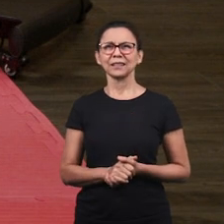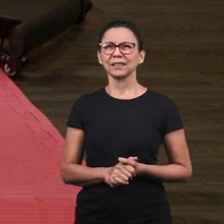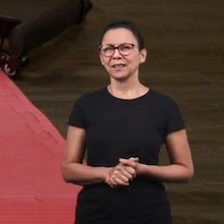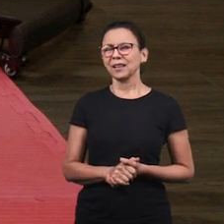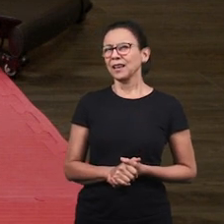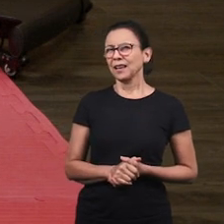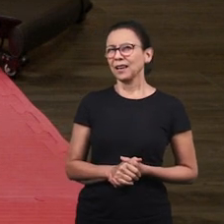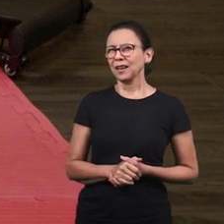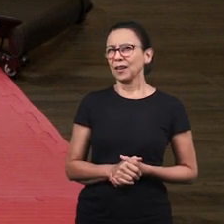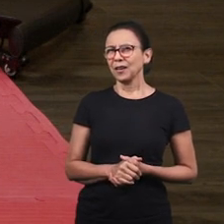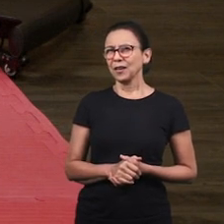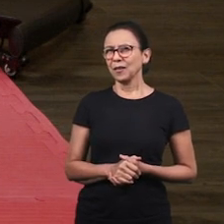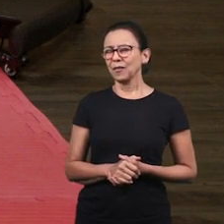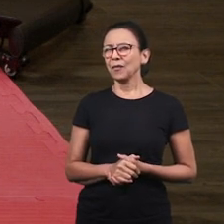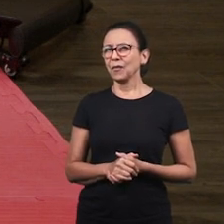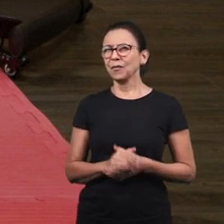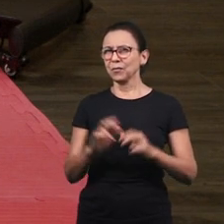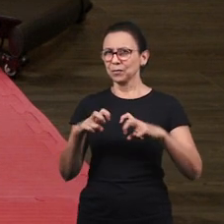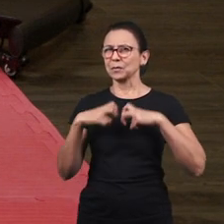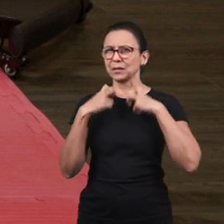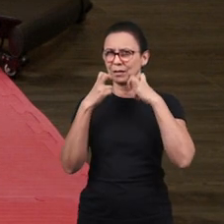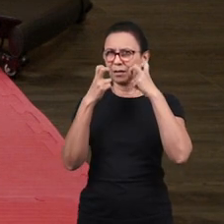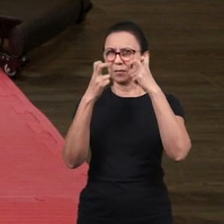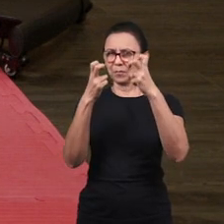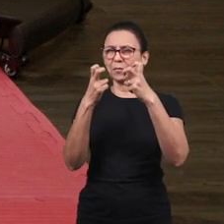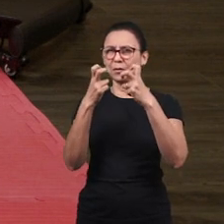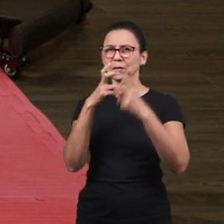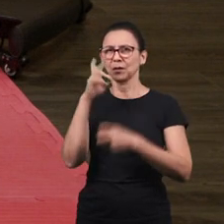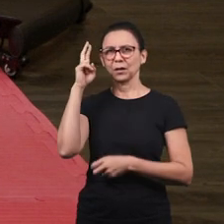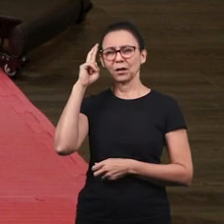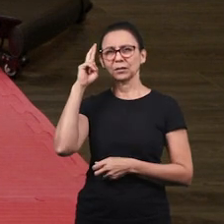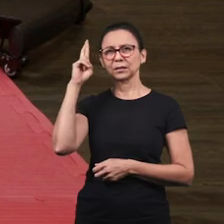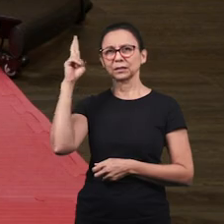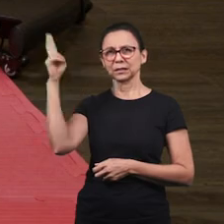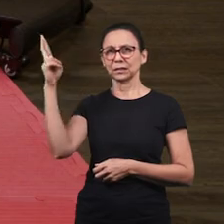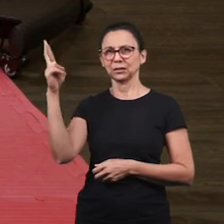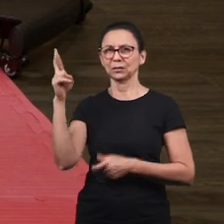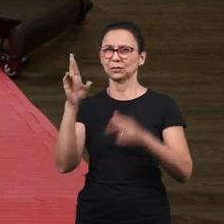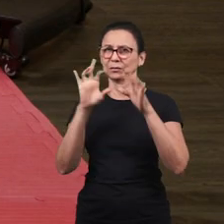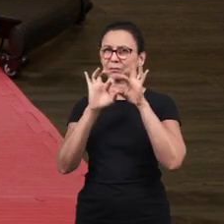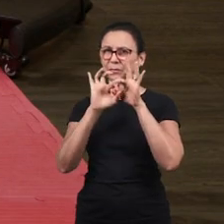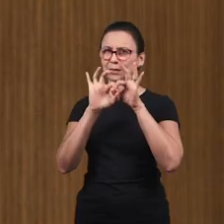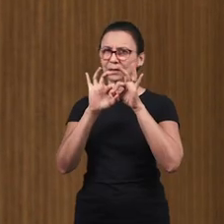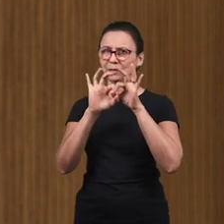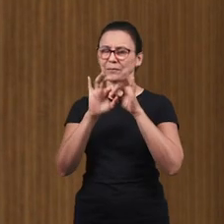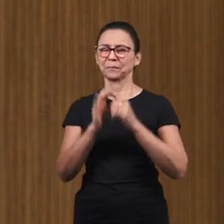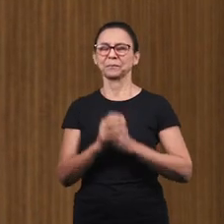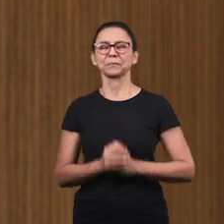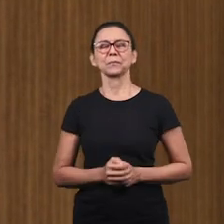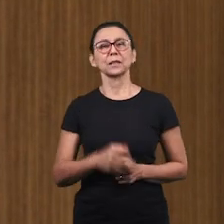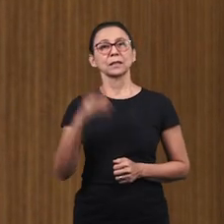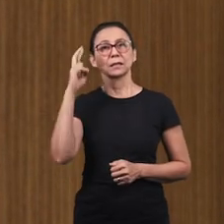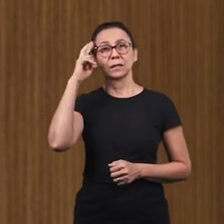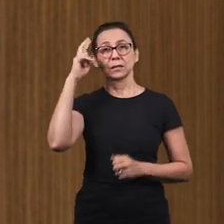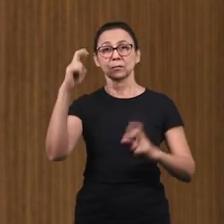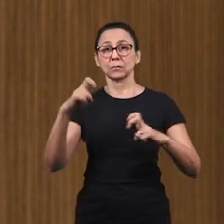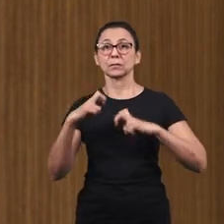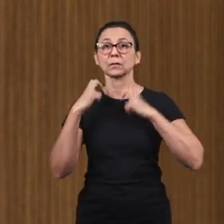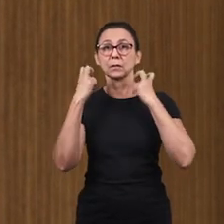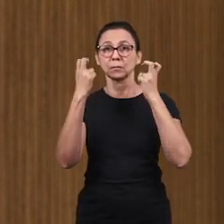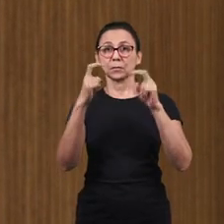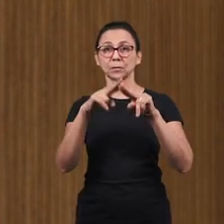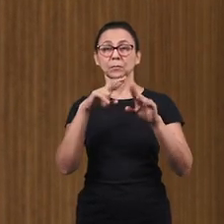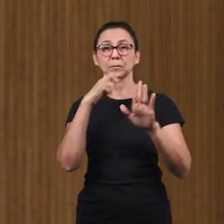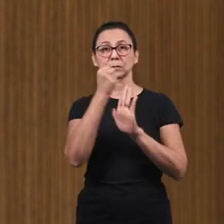pertinho de Jesus, vamos fazer um clamor? Vamos fechar os olhinhos com a tia e orar? Senhor, nesta hora clamamos pelo